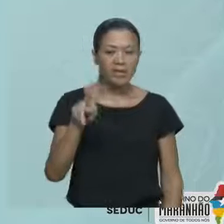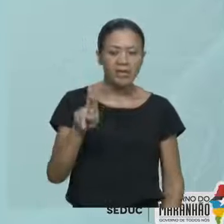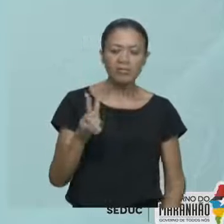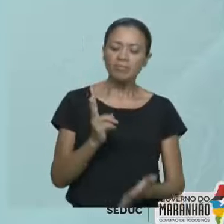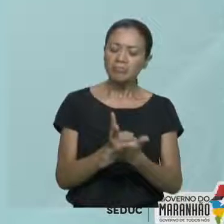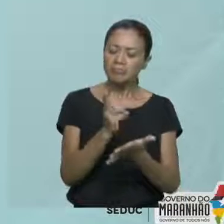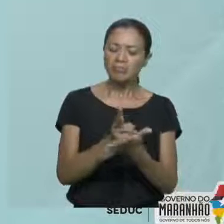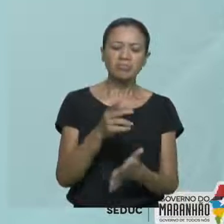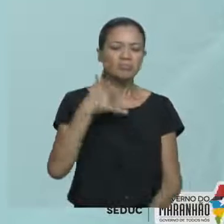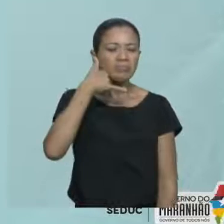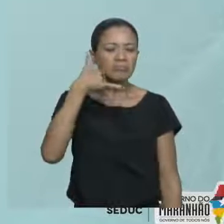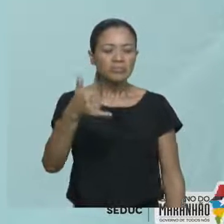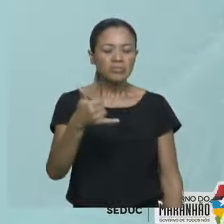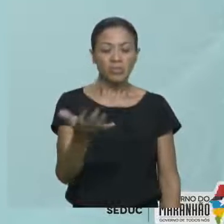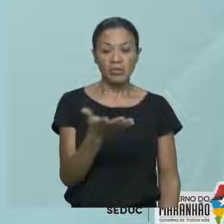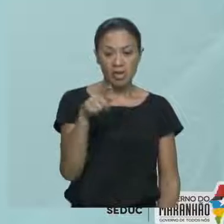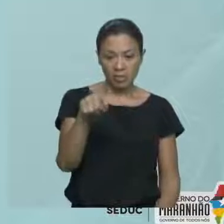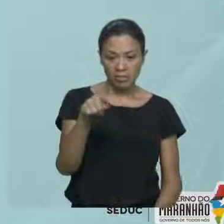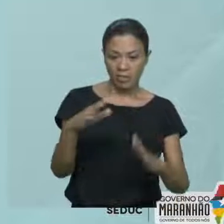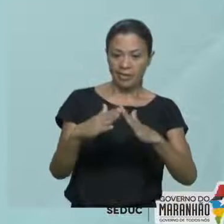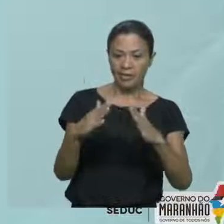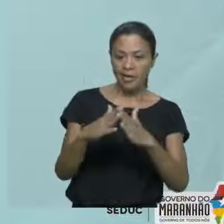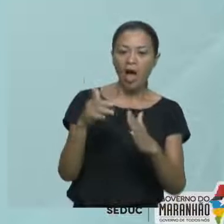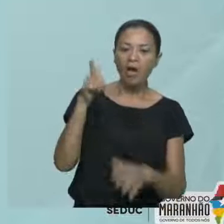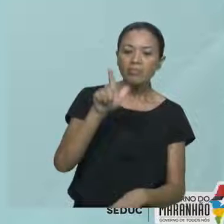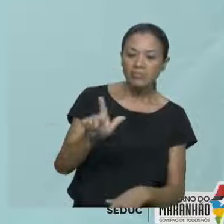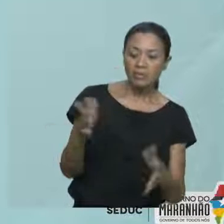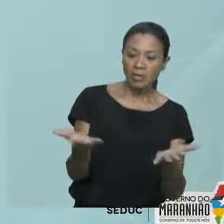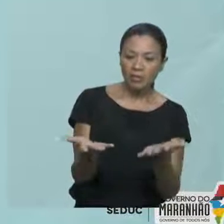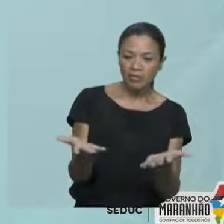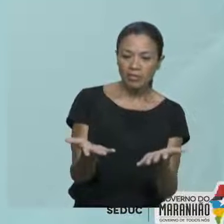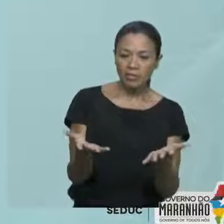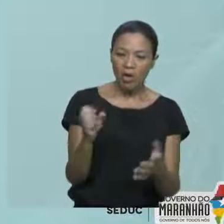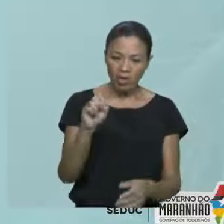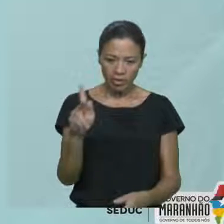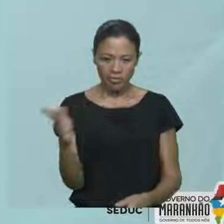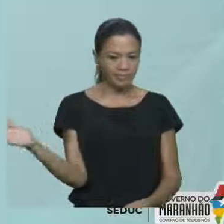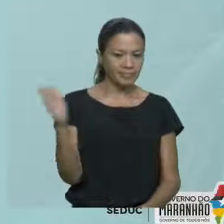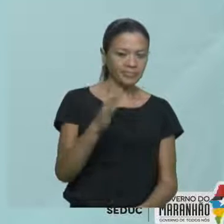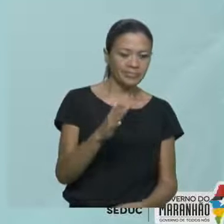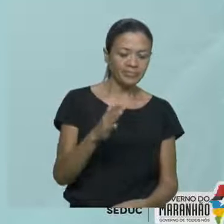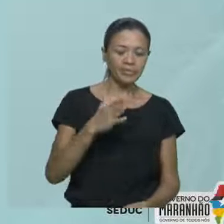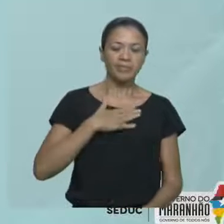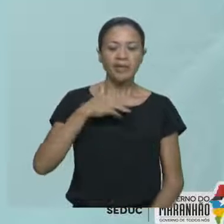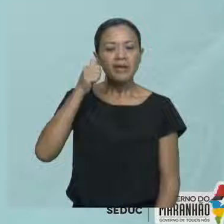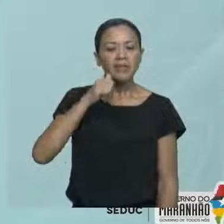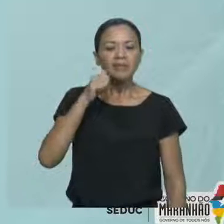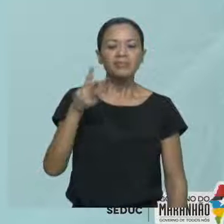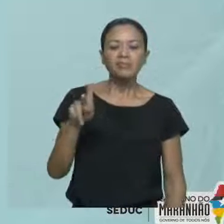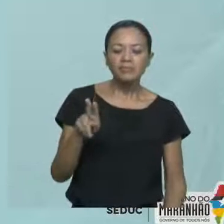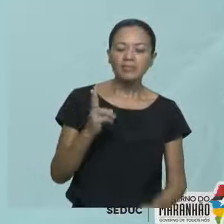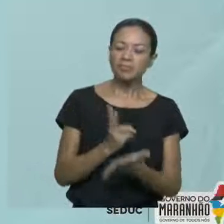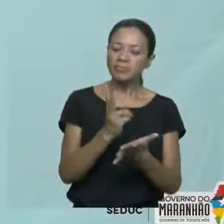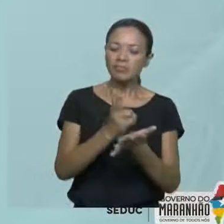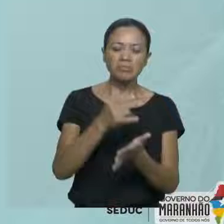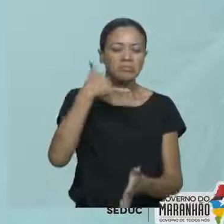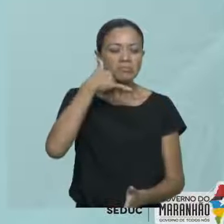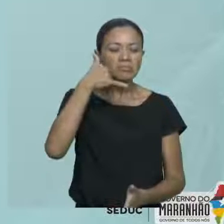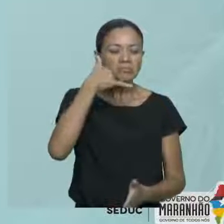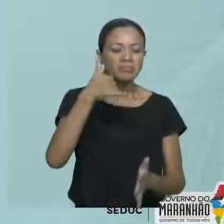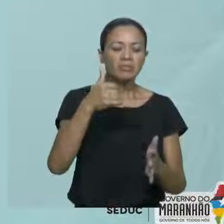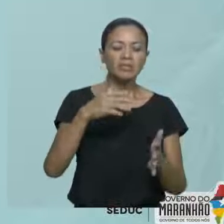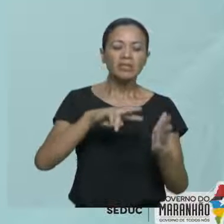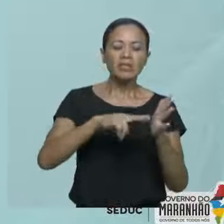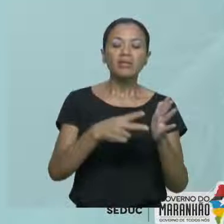the phone. Eu gostaria que vocês em casa repetissem nesse momento, tá? Então, vamos lá. My sister always on the phone. Significa o quê?